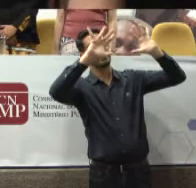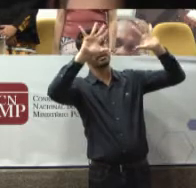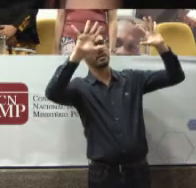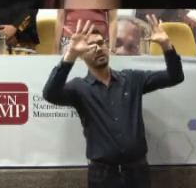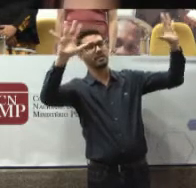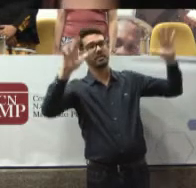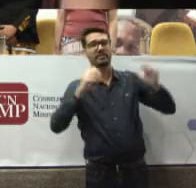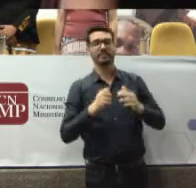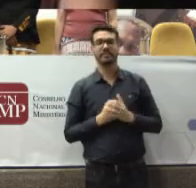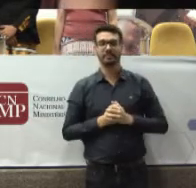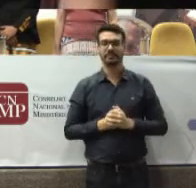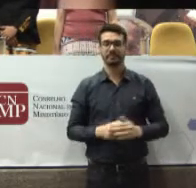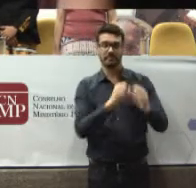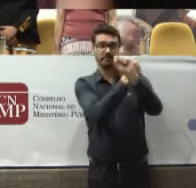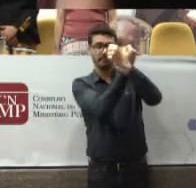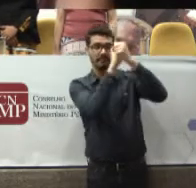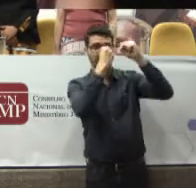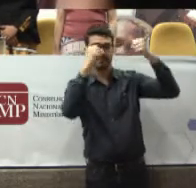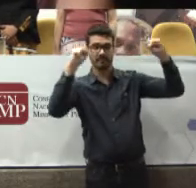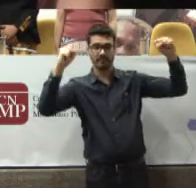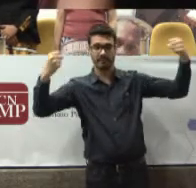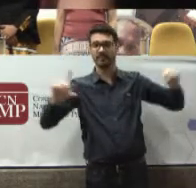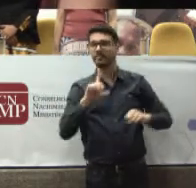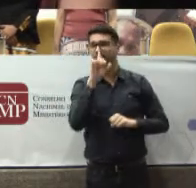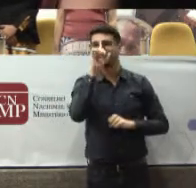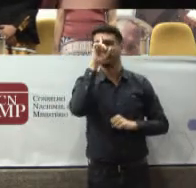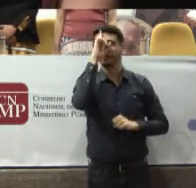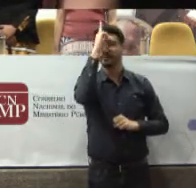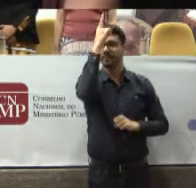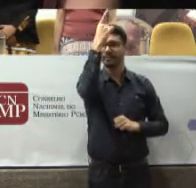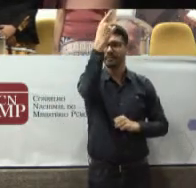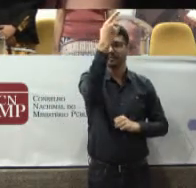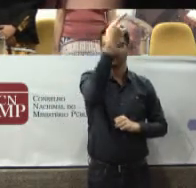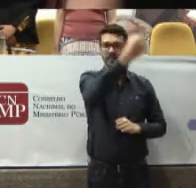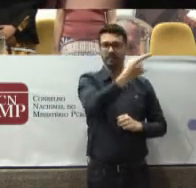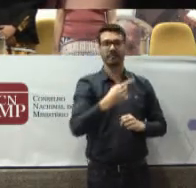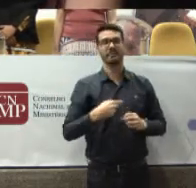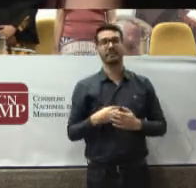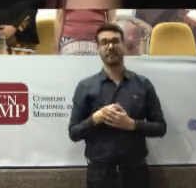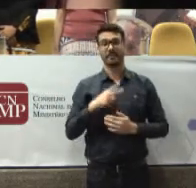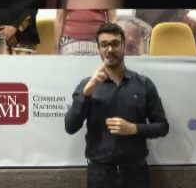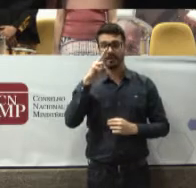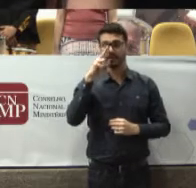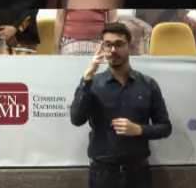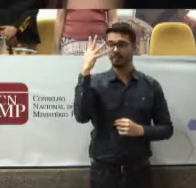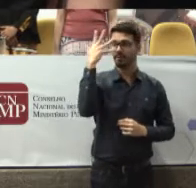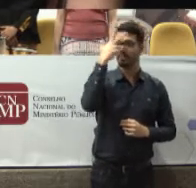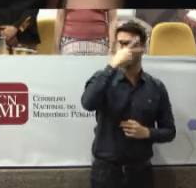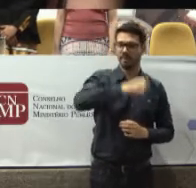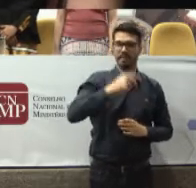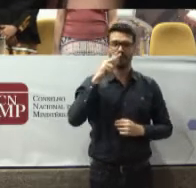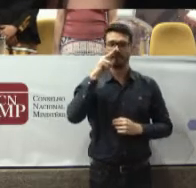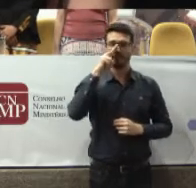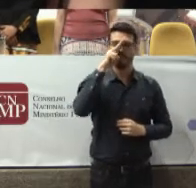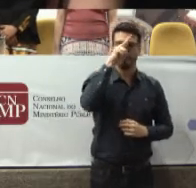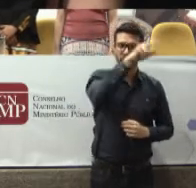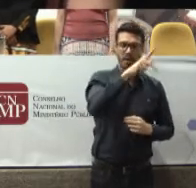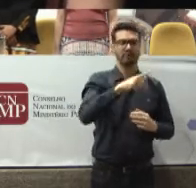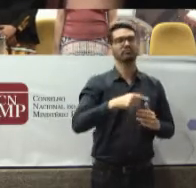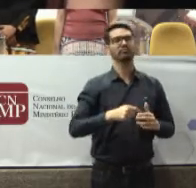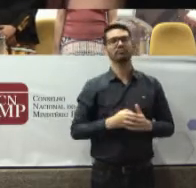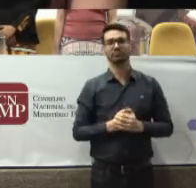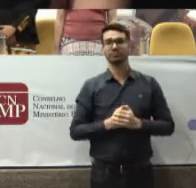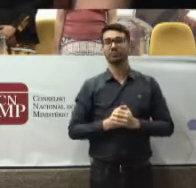resplandece Gigante pela própria natureza És vela, és forte, pápido,